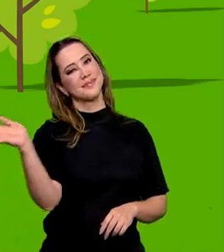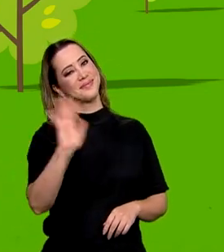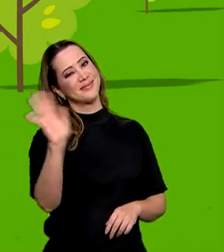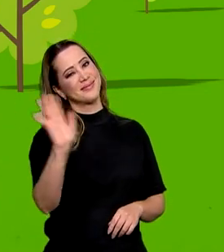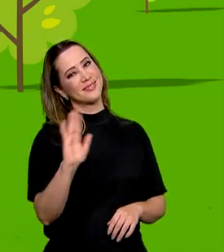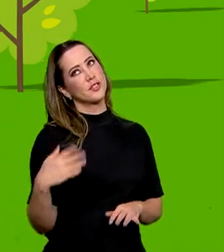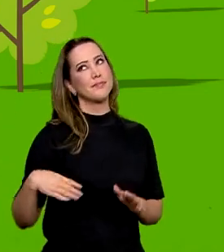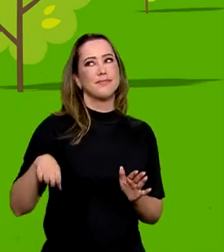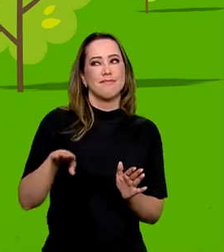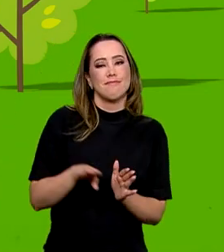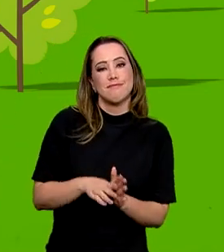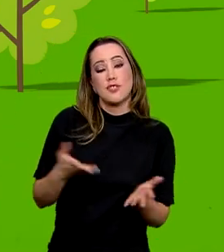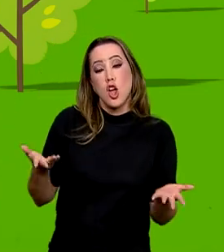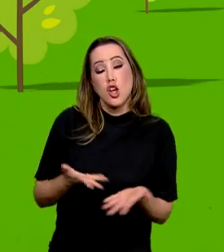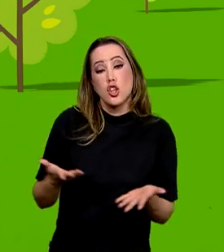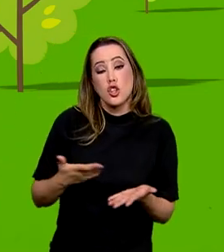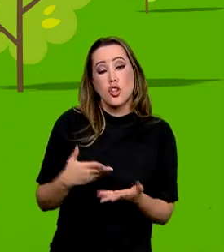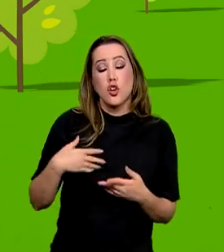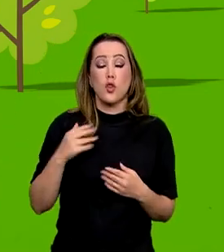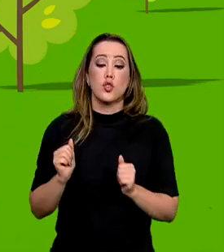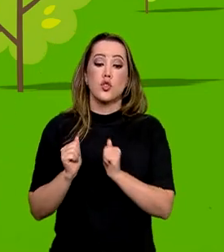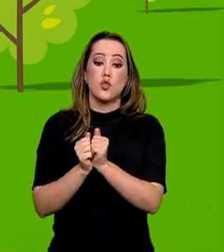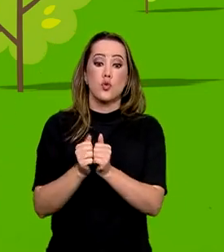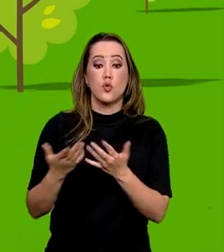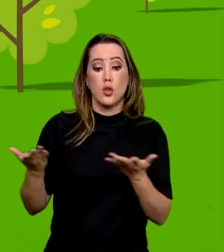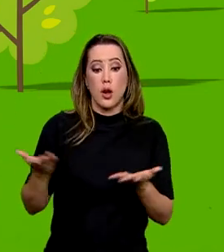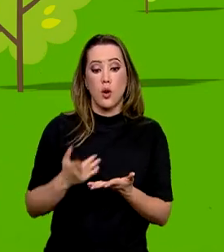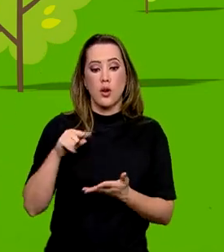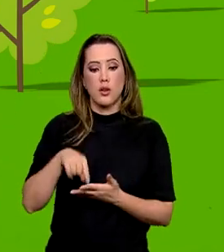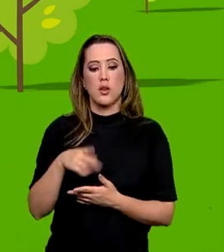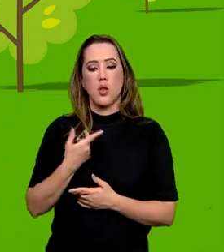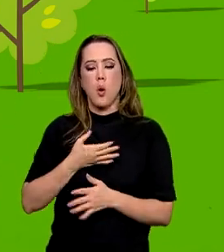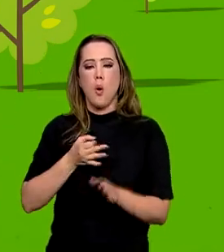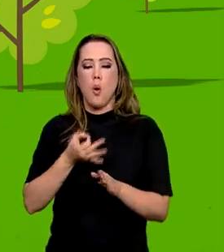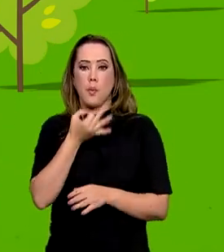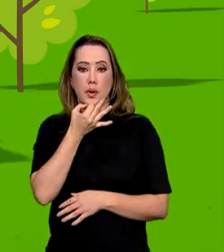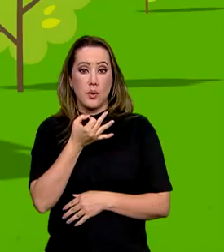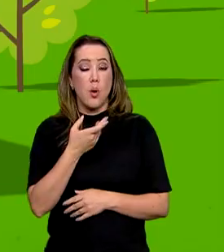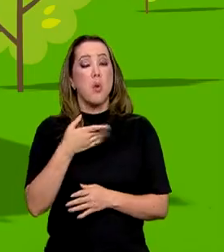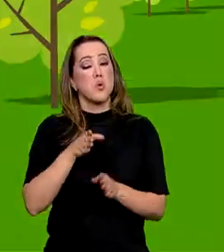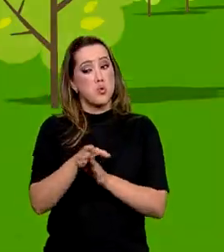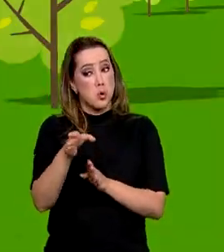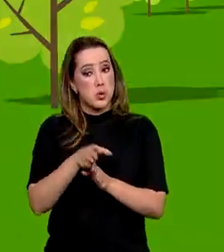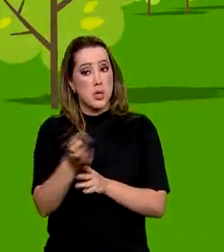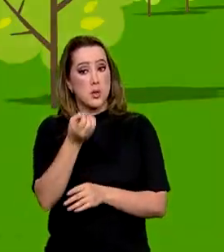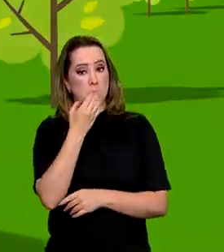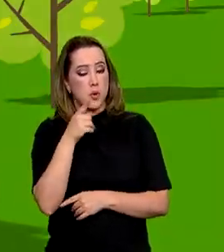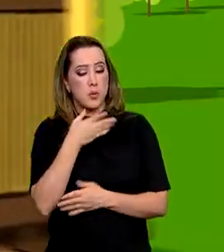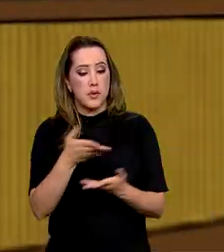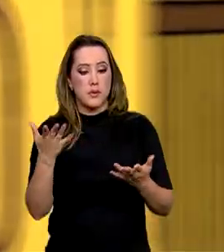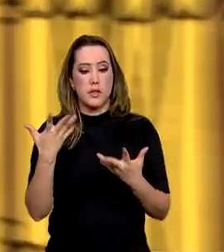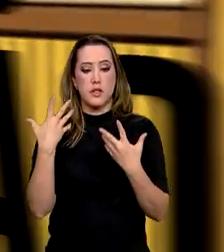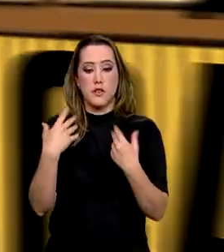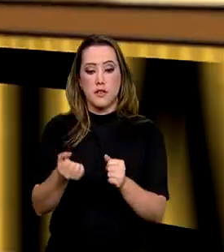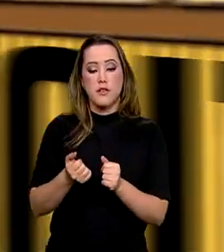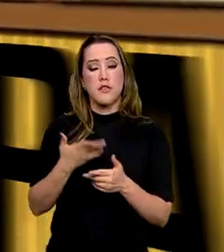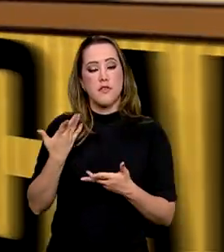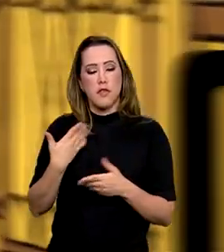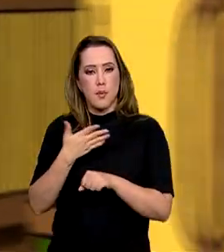Oi, cheguei! E hoje eu vim com tudo! Tô aqui cheia de sugestões top pra você! Sobe aí no bonde da